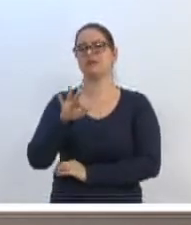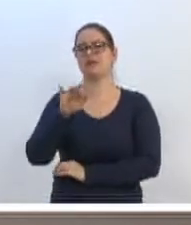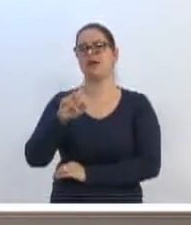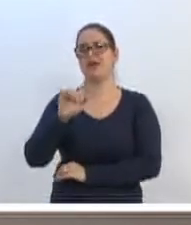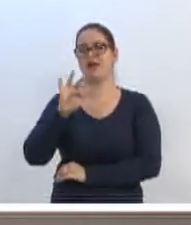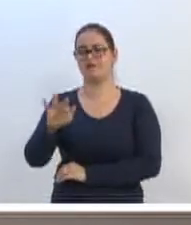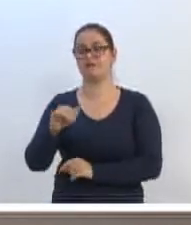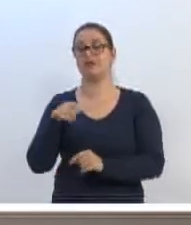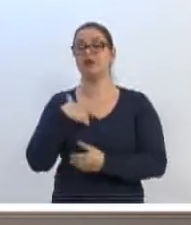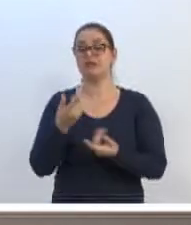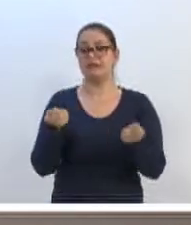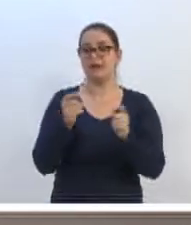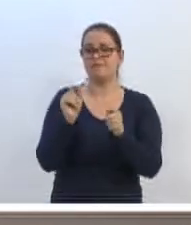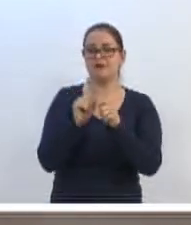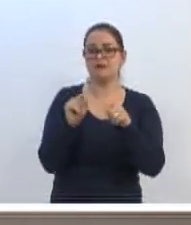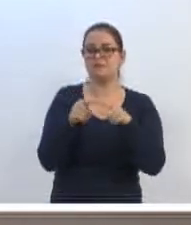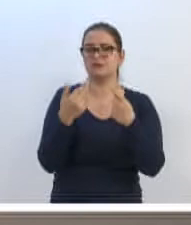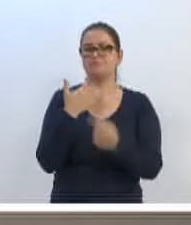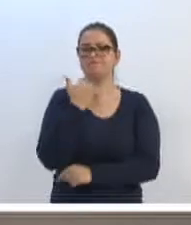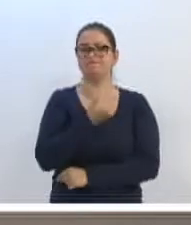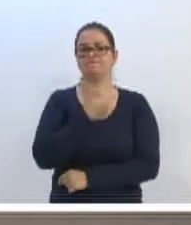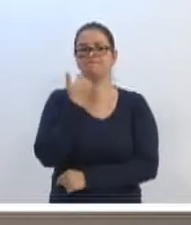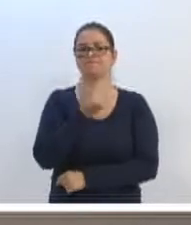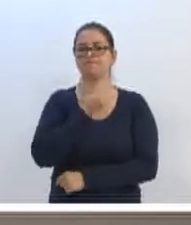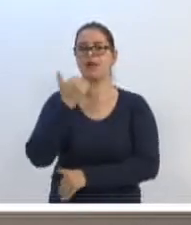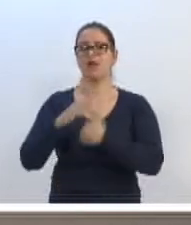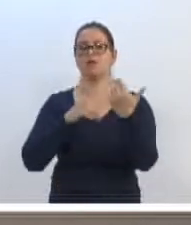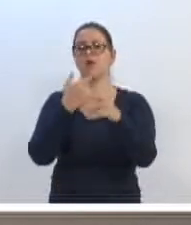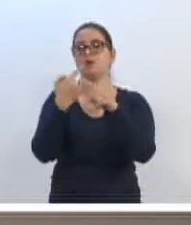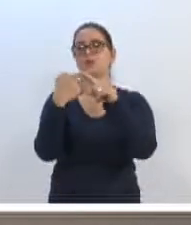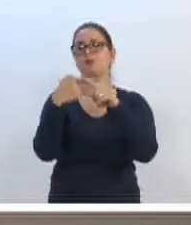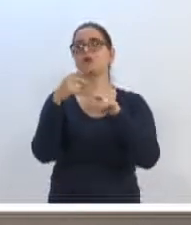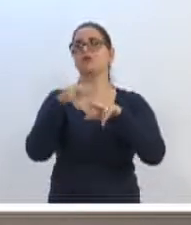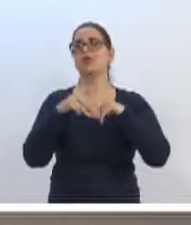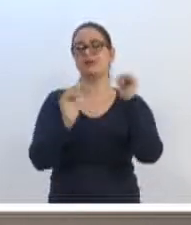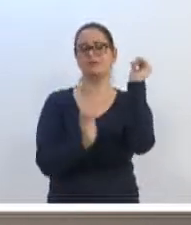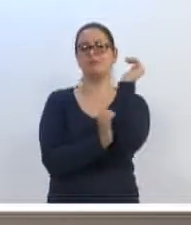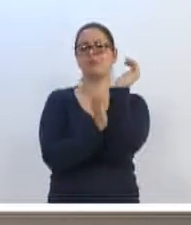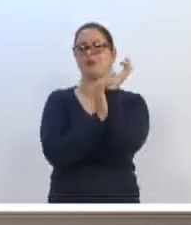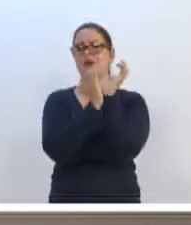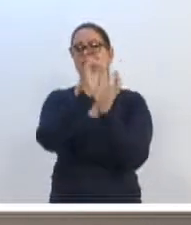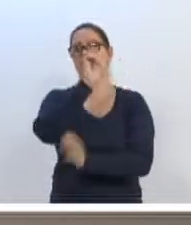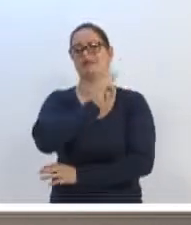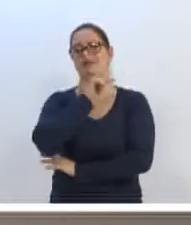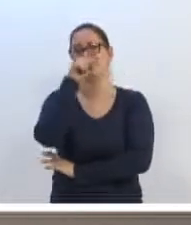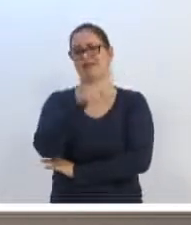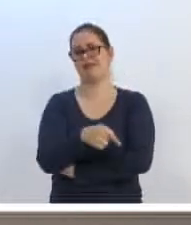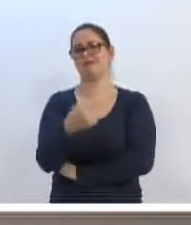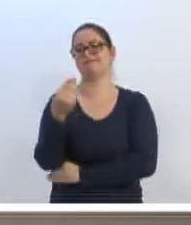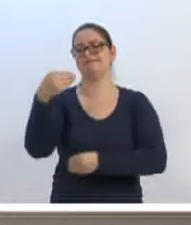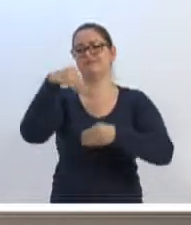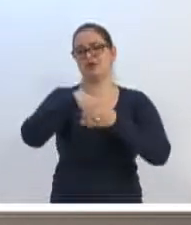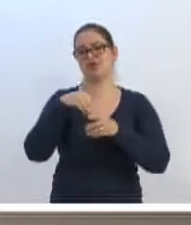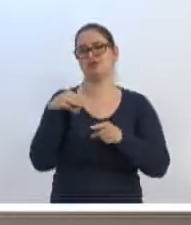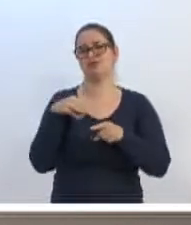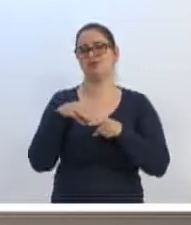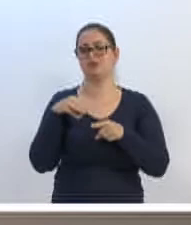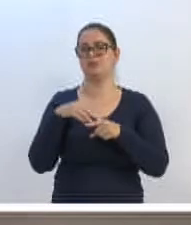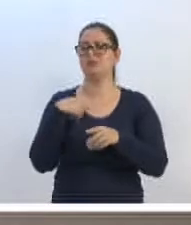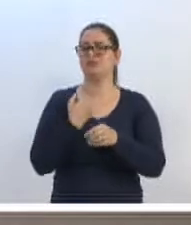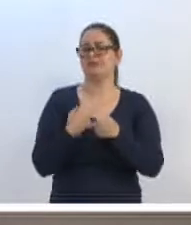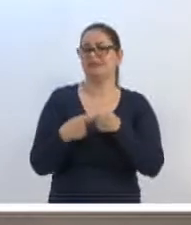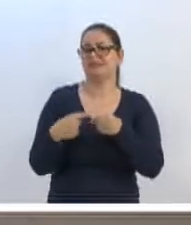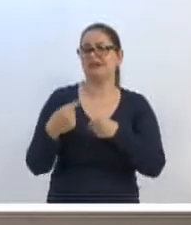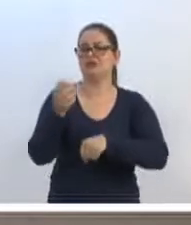pode ser aplicada, mas, infelizmente, não consegue se dar um passo em função da burocracia que é colocada dentro da nossa cidade,